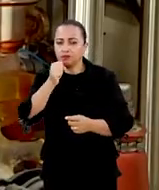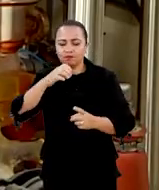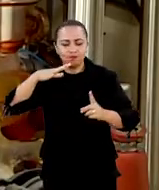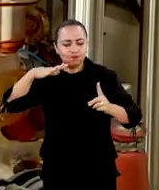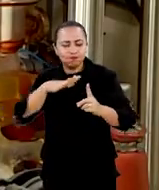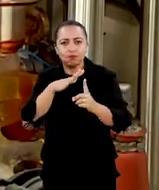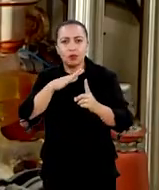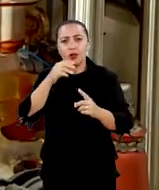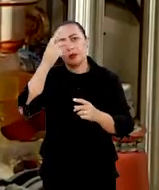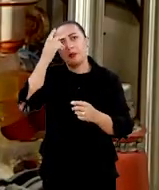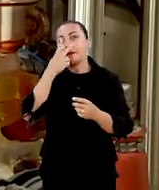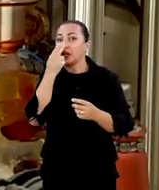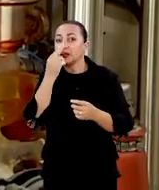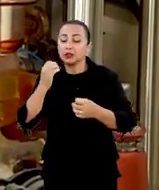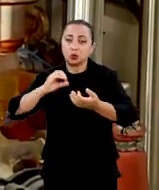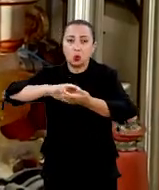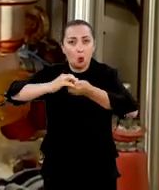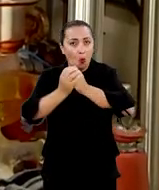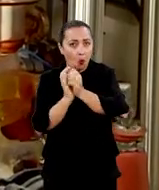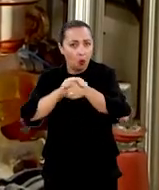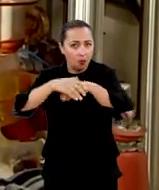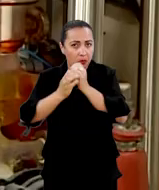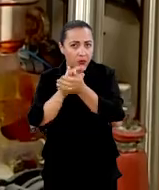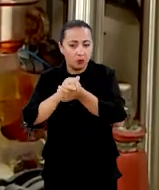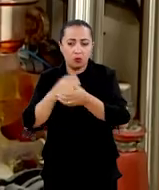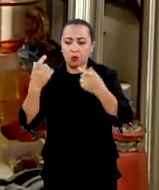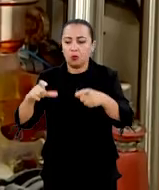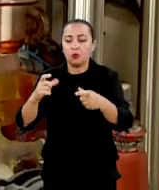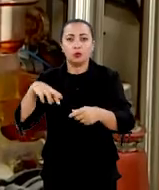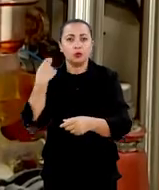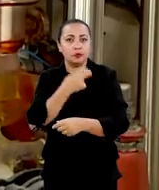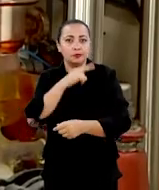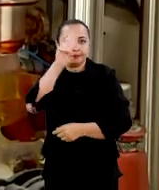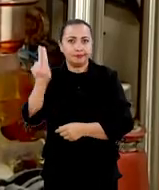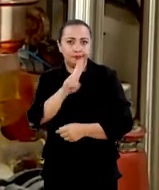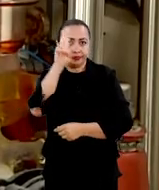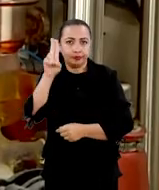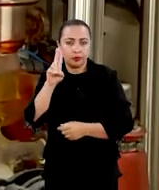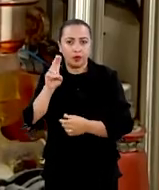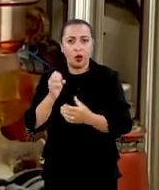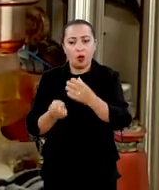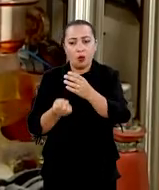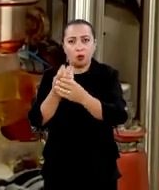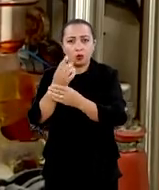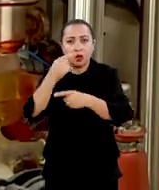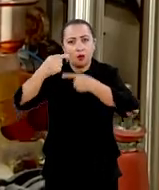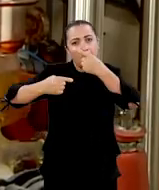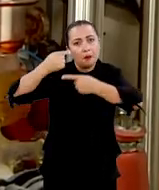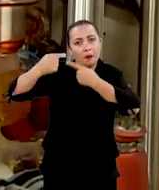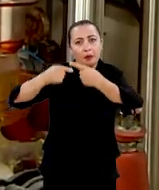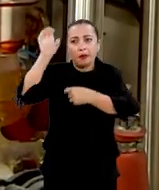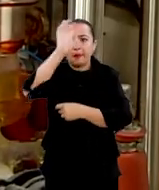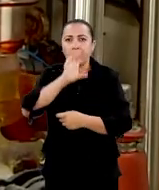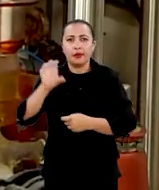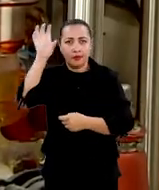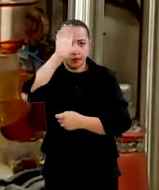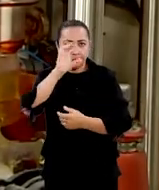vamos lá, tipo um sabão, certo? Onde a gente utilizou uma matéria-prima regional